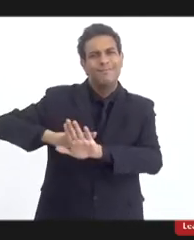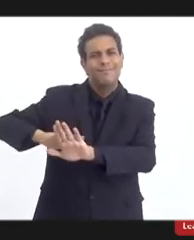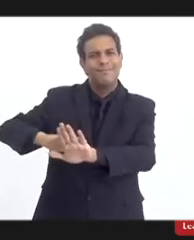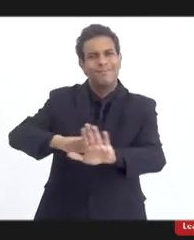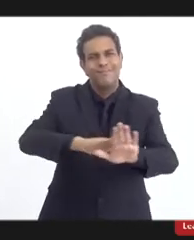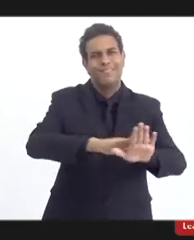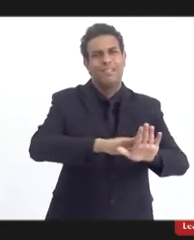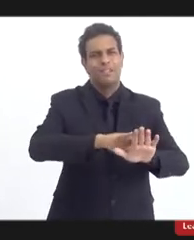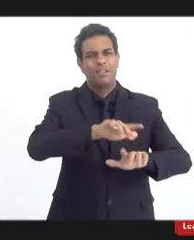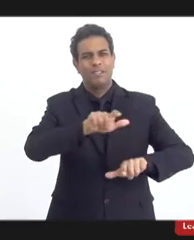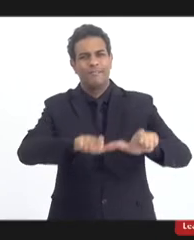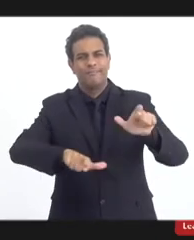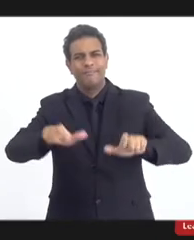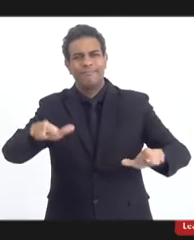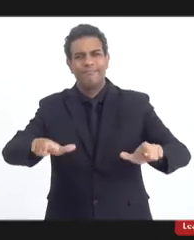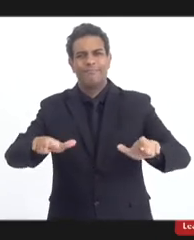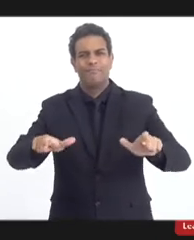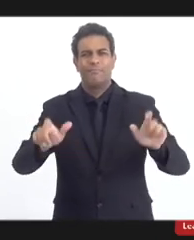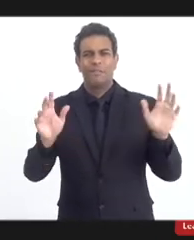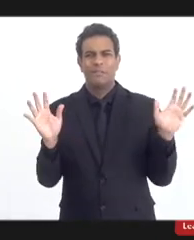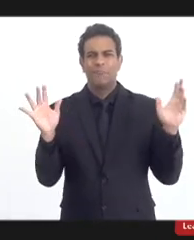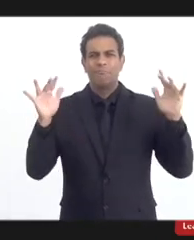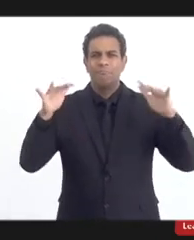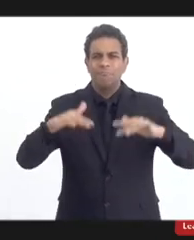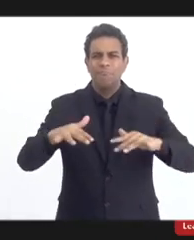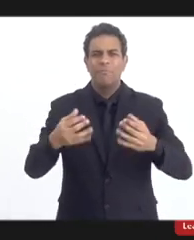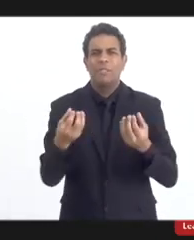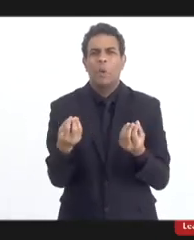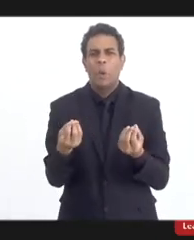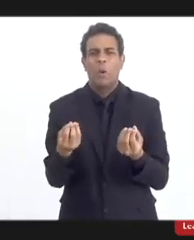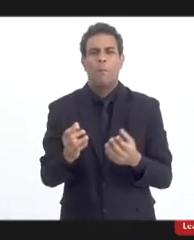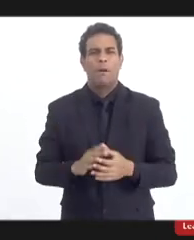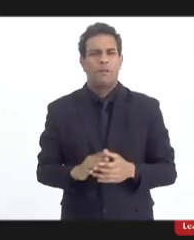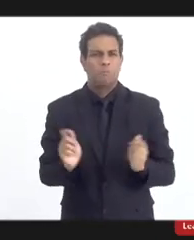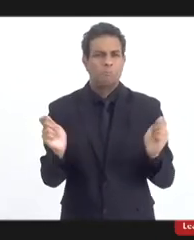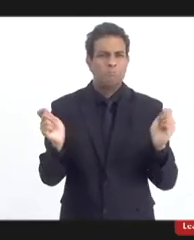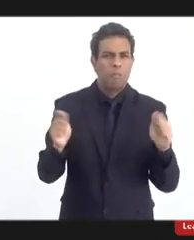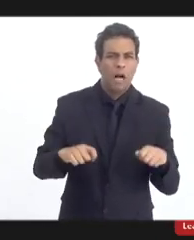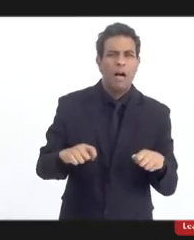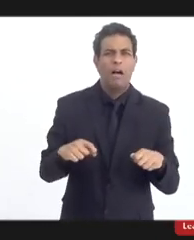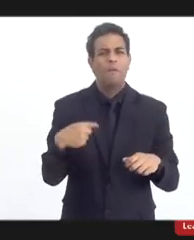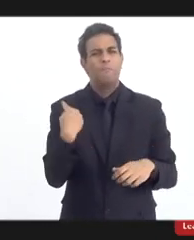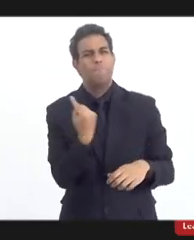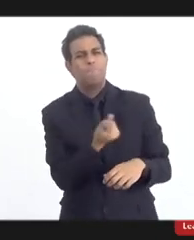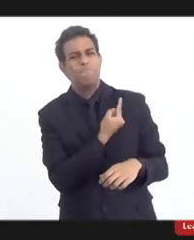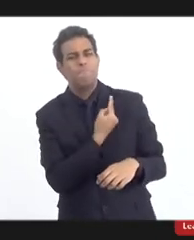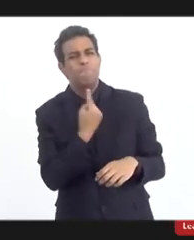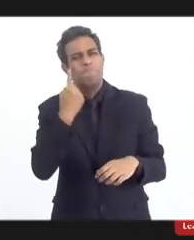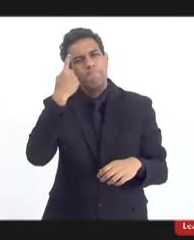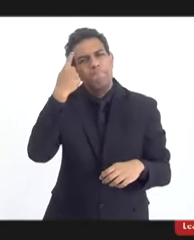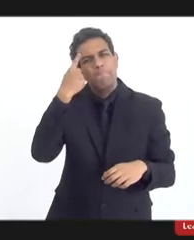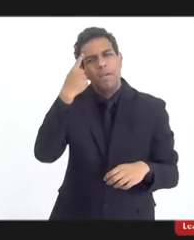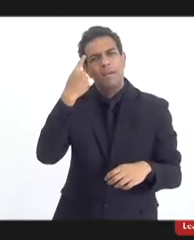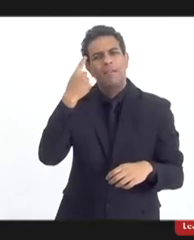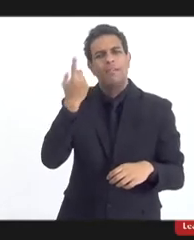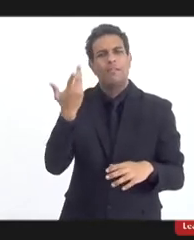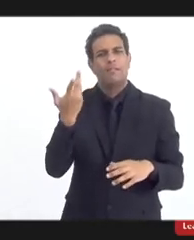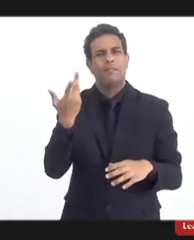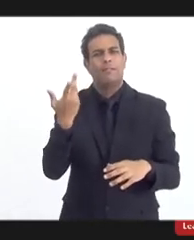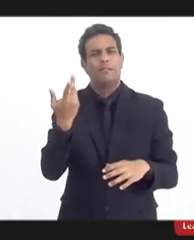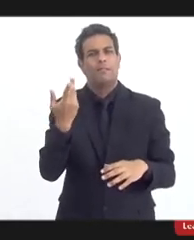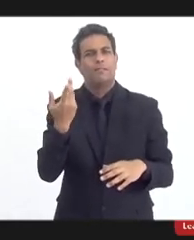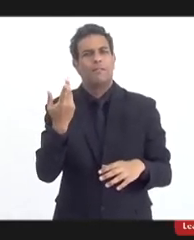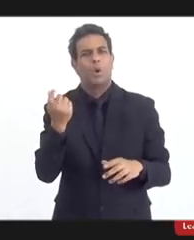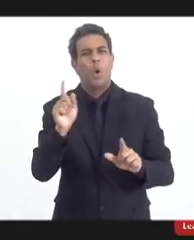é possível nós termos alguns números,